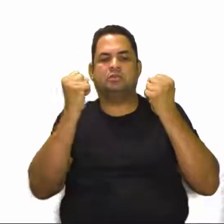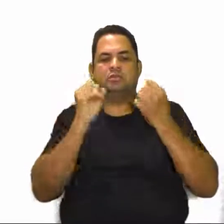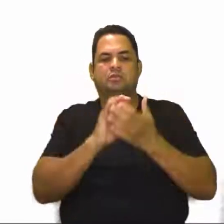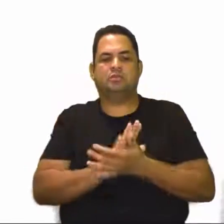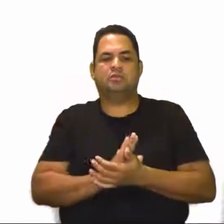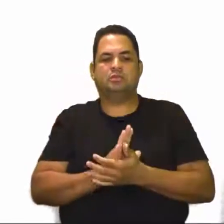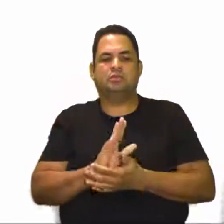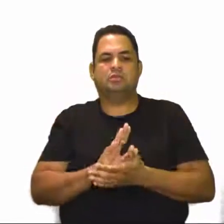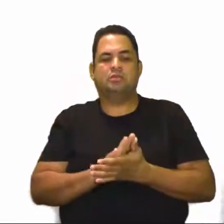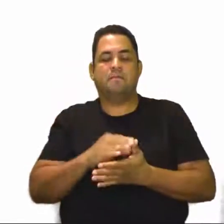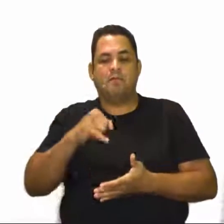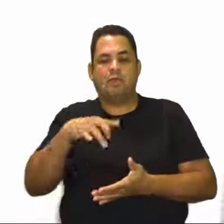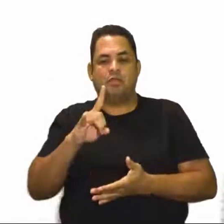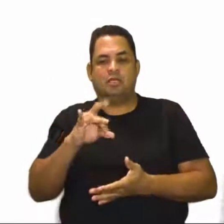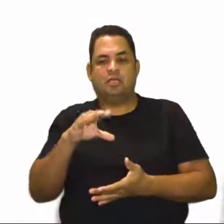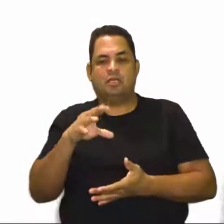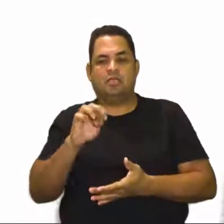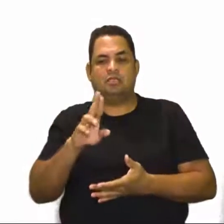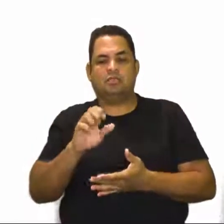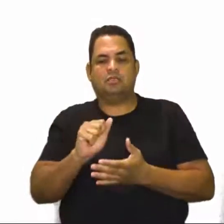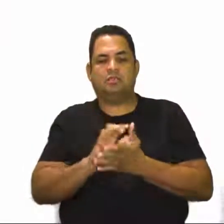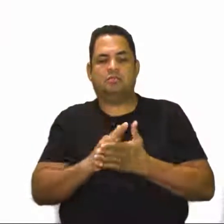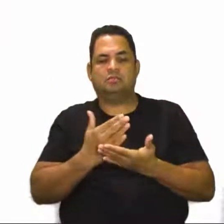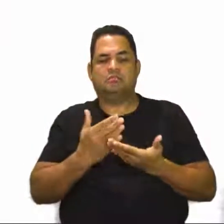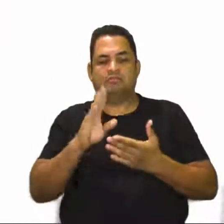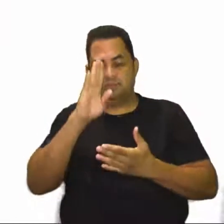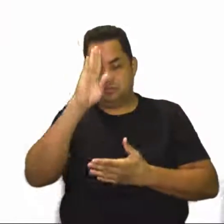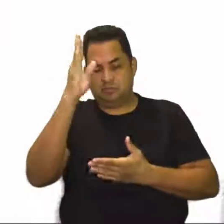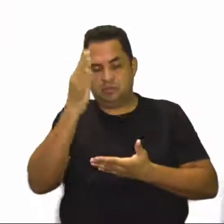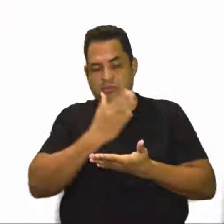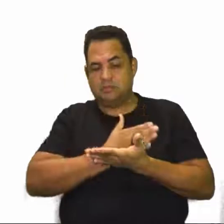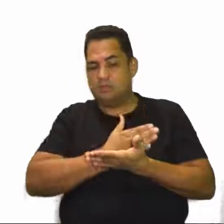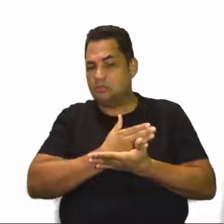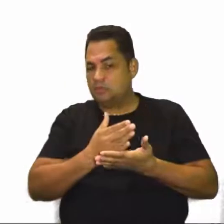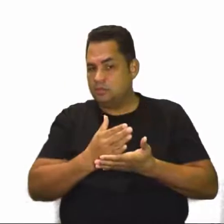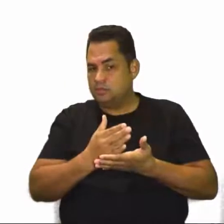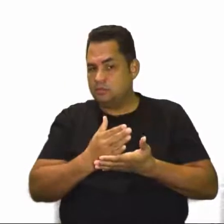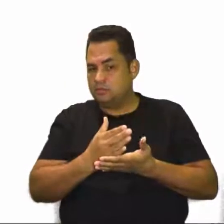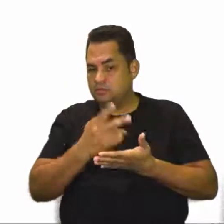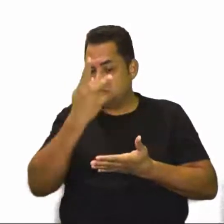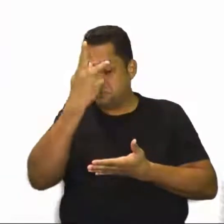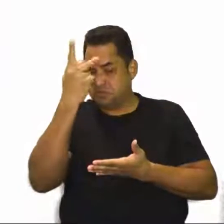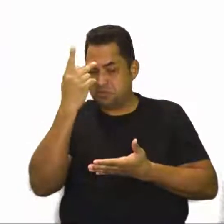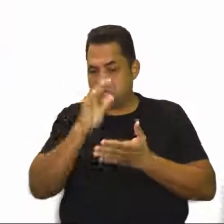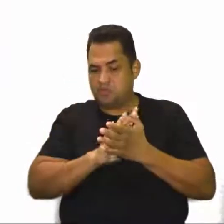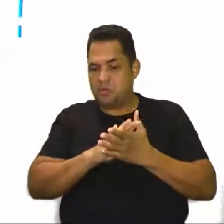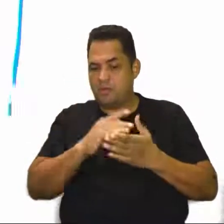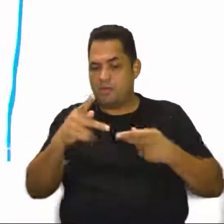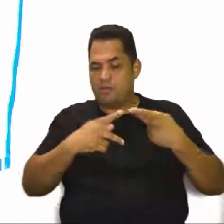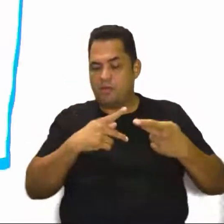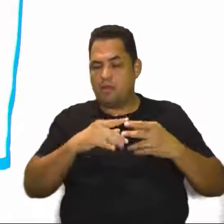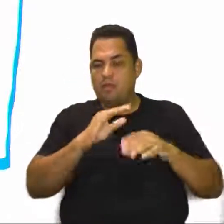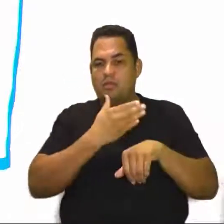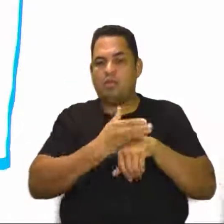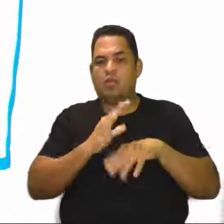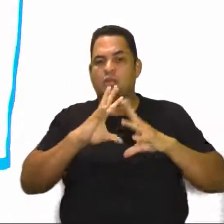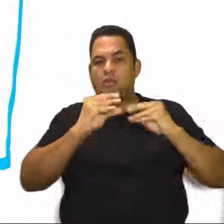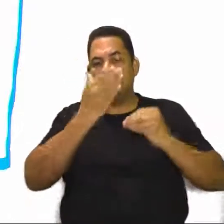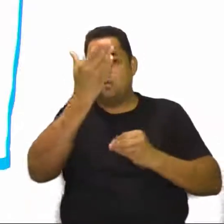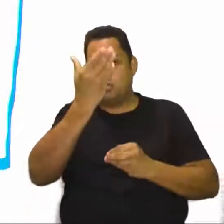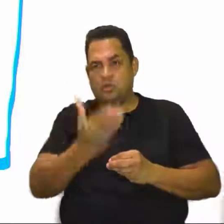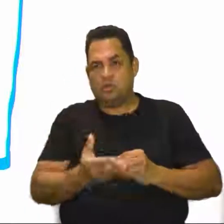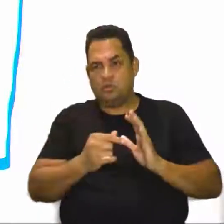moderada, principalmente para quem é iniciante no programa de treinamento. Então, todos esses tópicos aqui